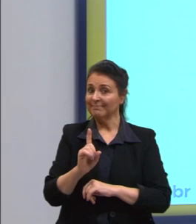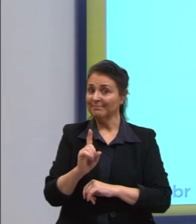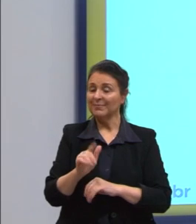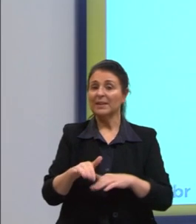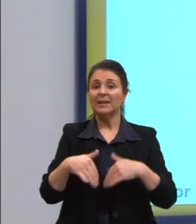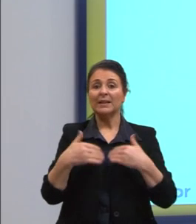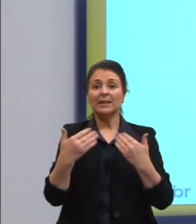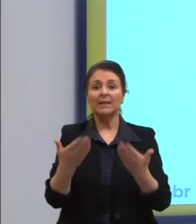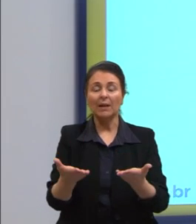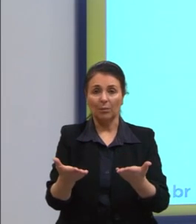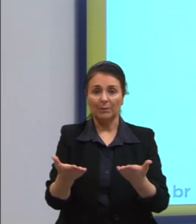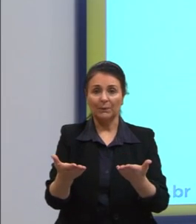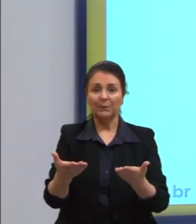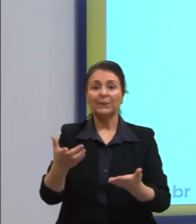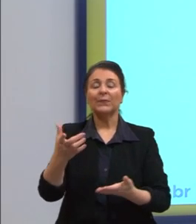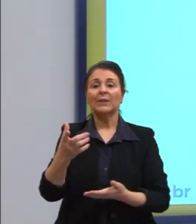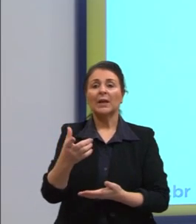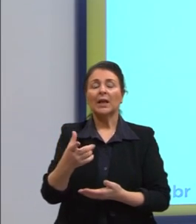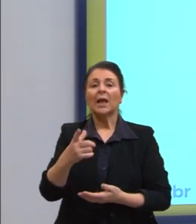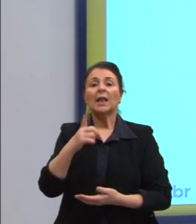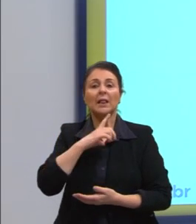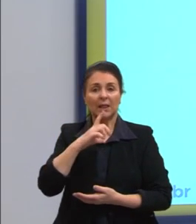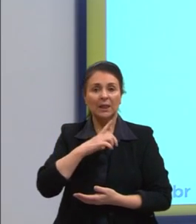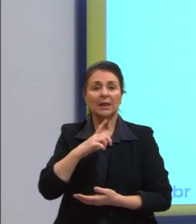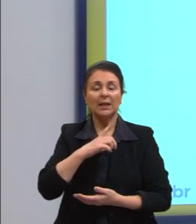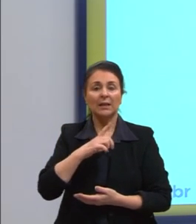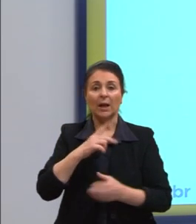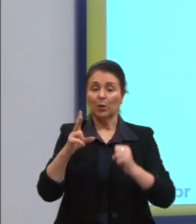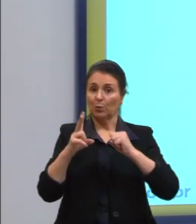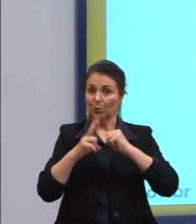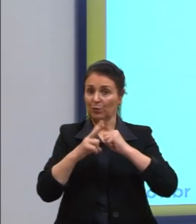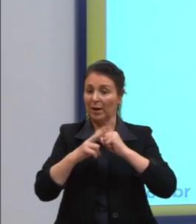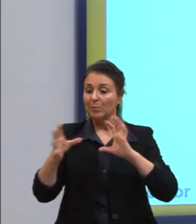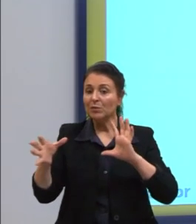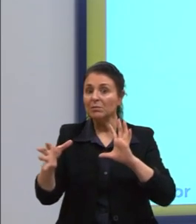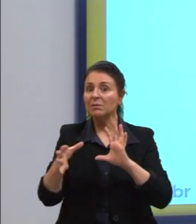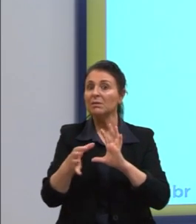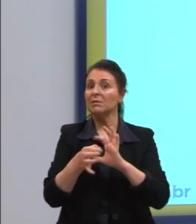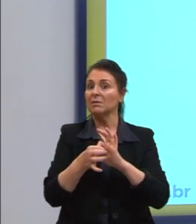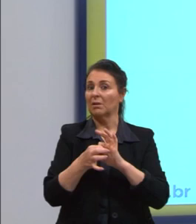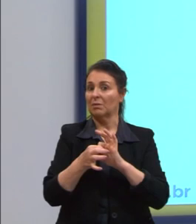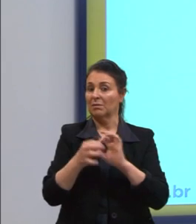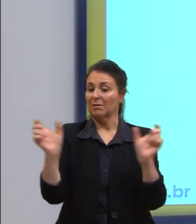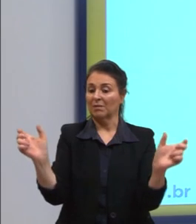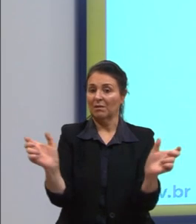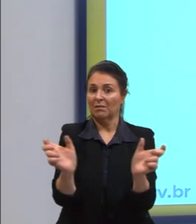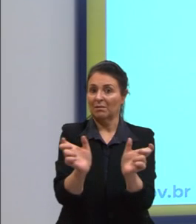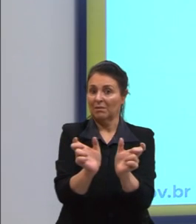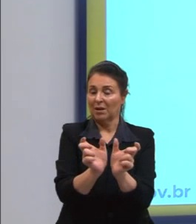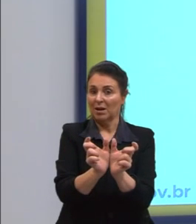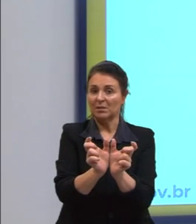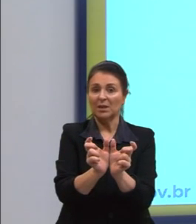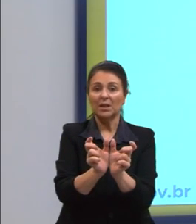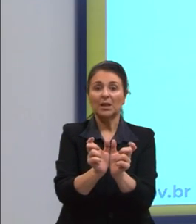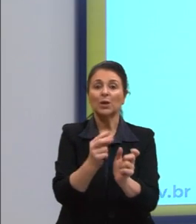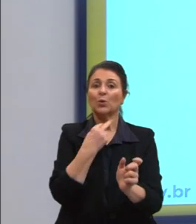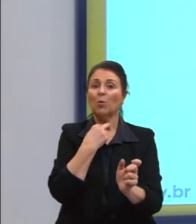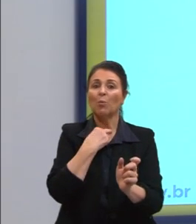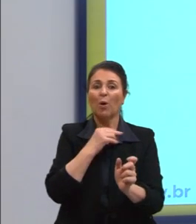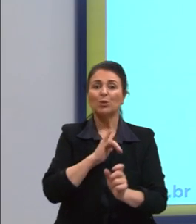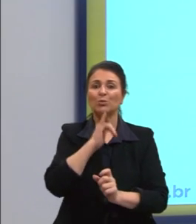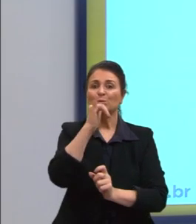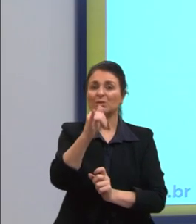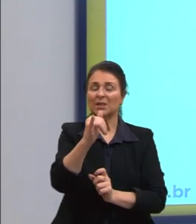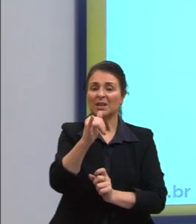Então, apesar de eu ter aqui um verbo de ligação, eu não posso dizer que aquilo ali